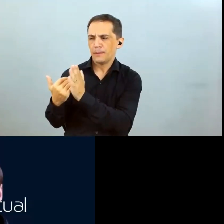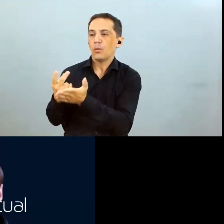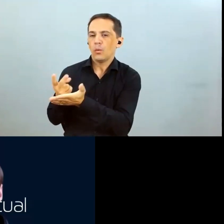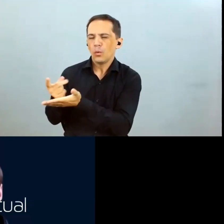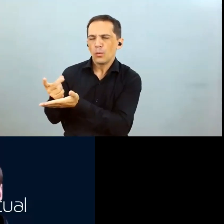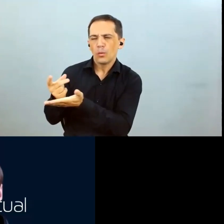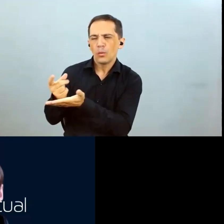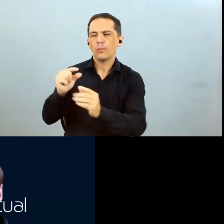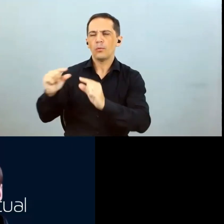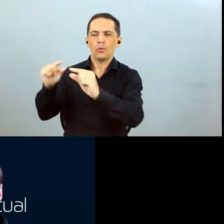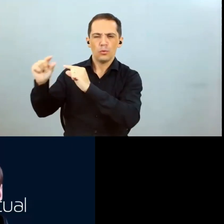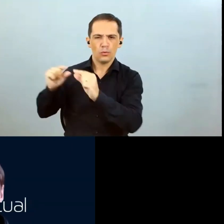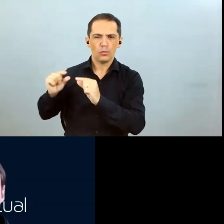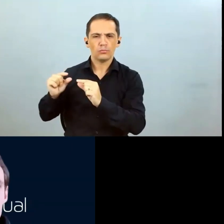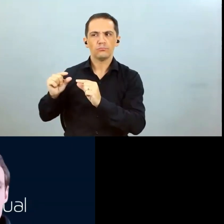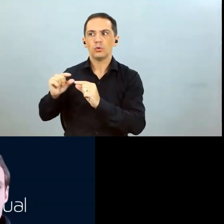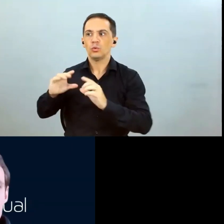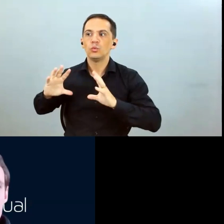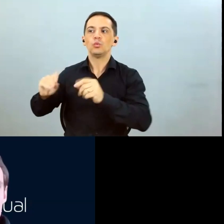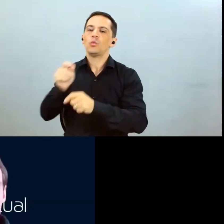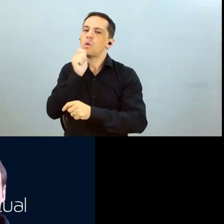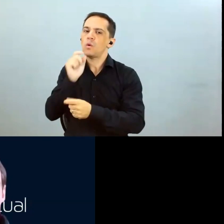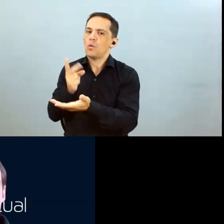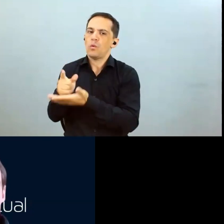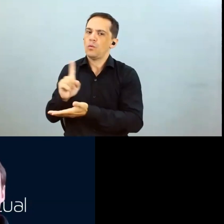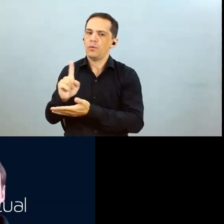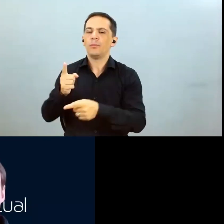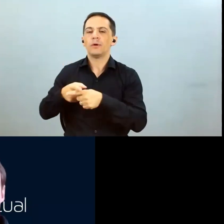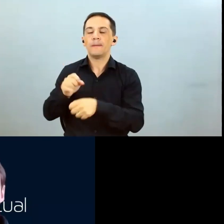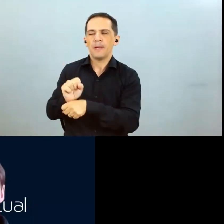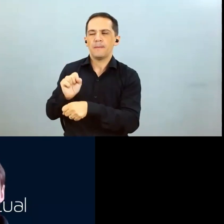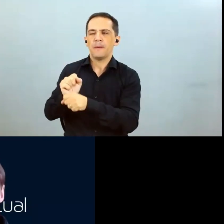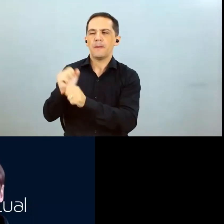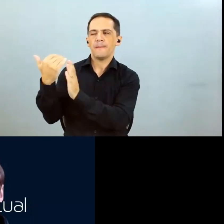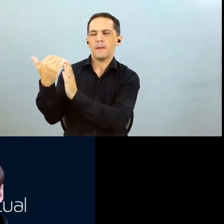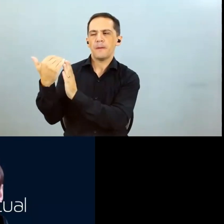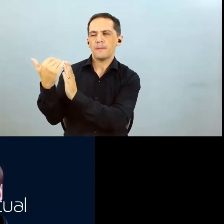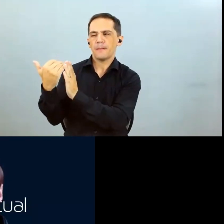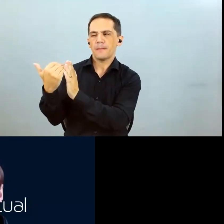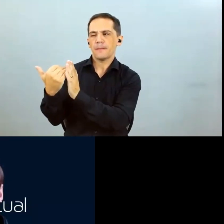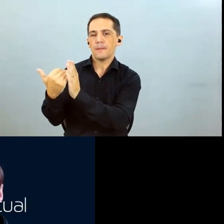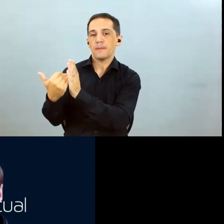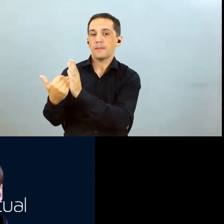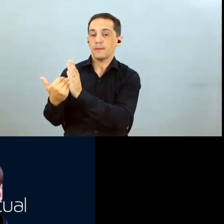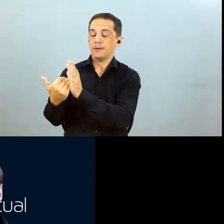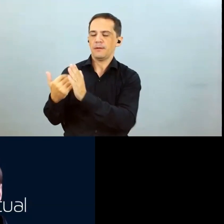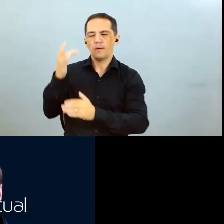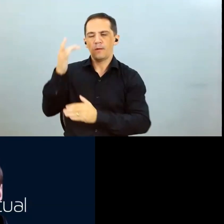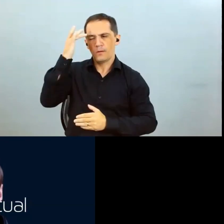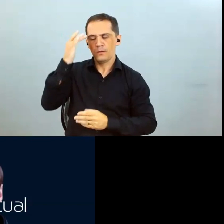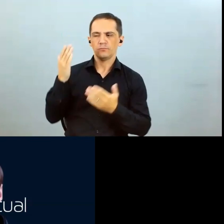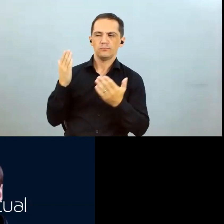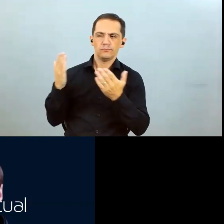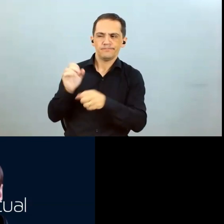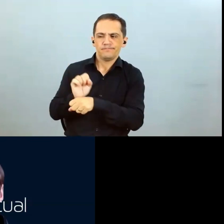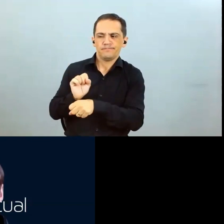porque o mercado está cada vez mais ajustando o preço para baixo, então o fato de não ter comprado tudo ainda é positivo, a gente ainda vai comprar provavelmente mais